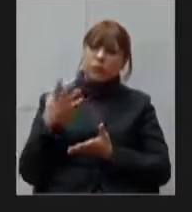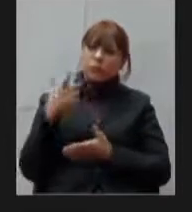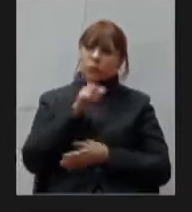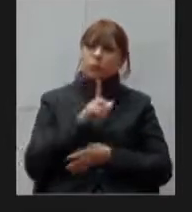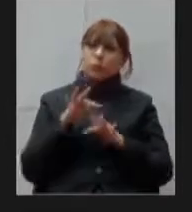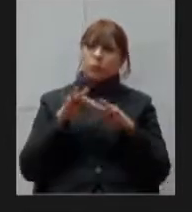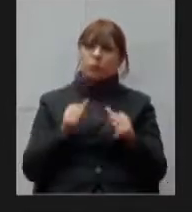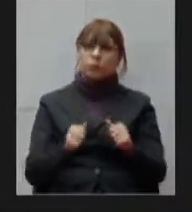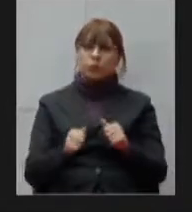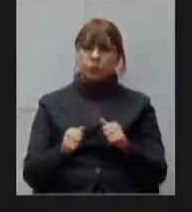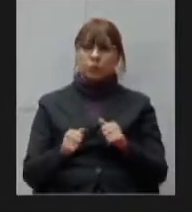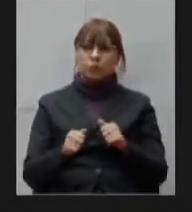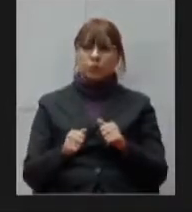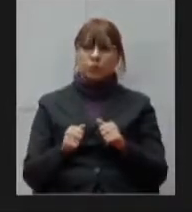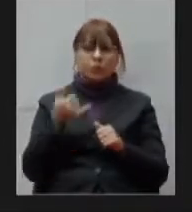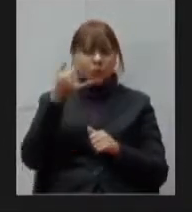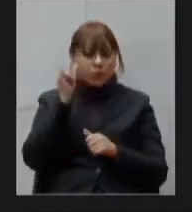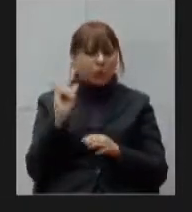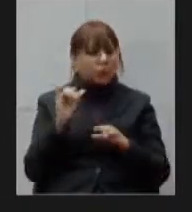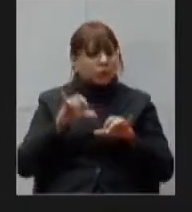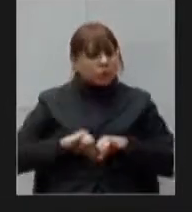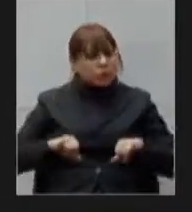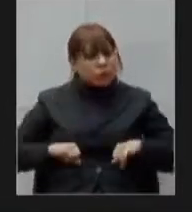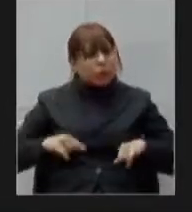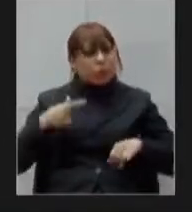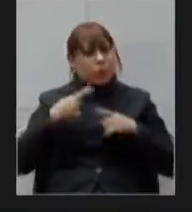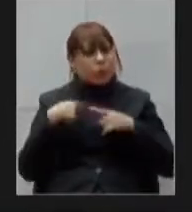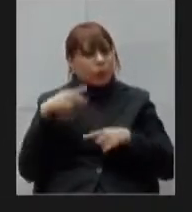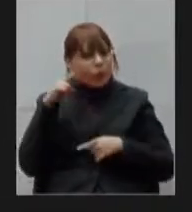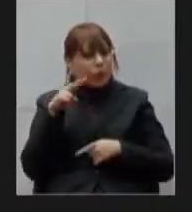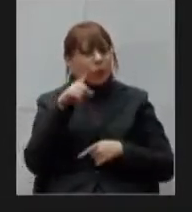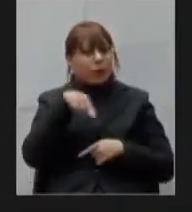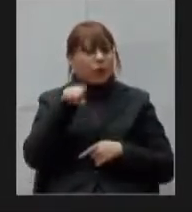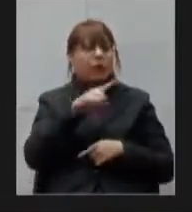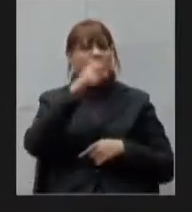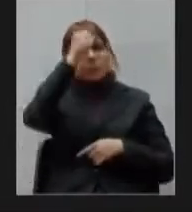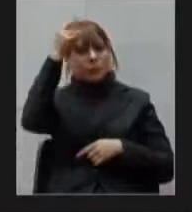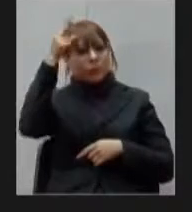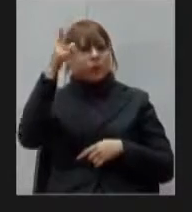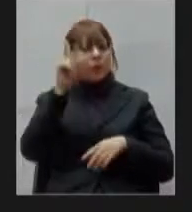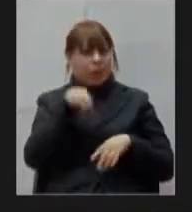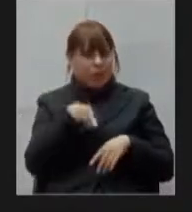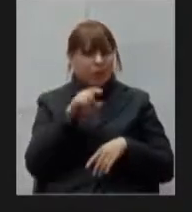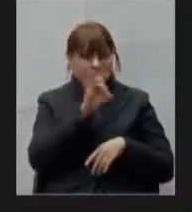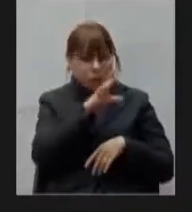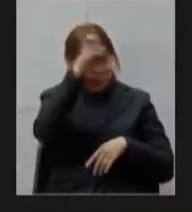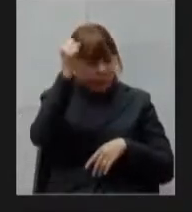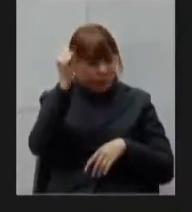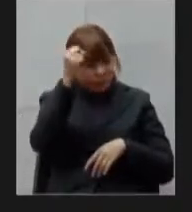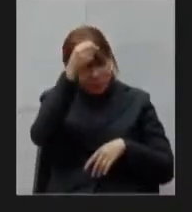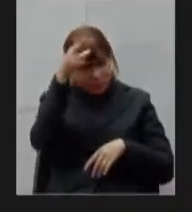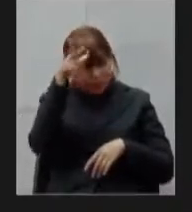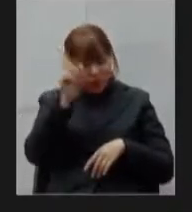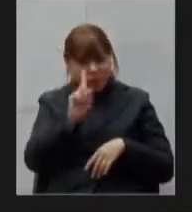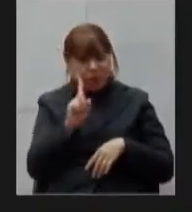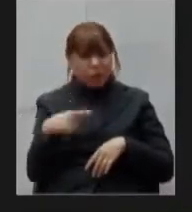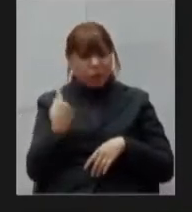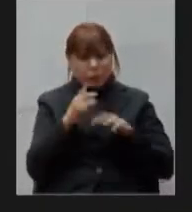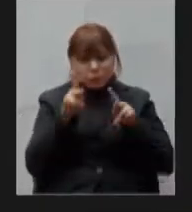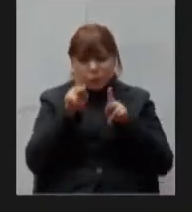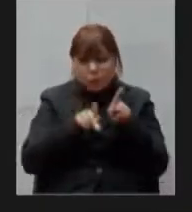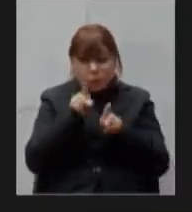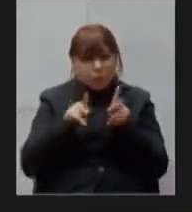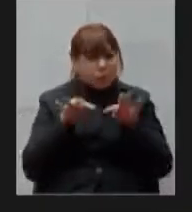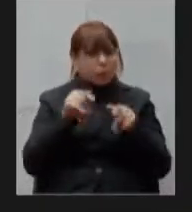sofrido esse sofrimento nós estou vendo aqui dos prefeitos mas ele é de todos nós ele é do povo mineiro nós não podemos deixar o